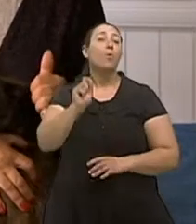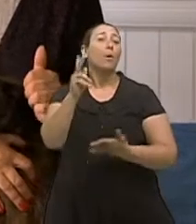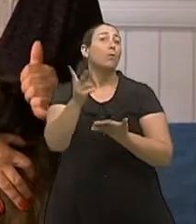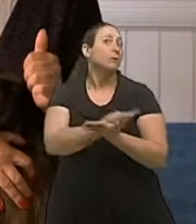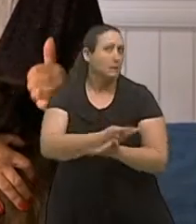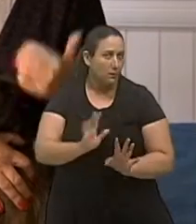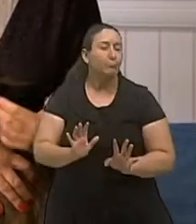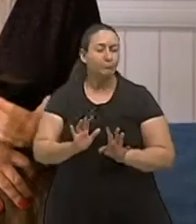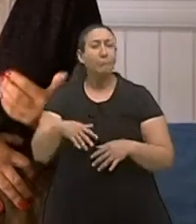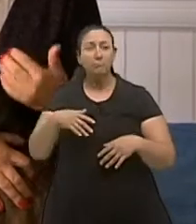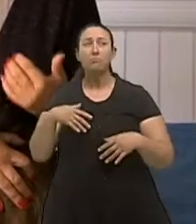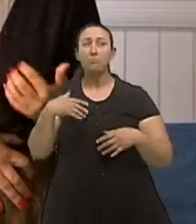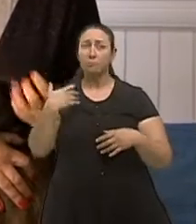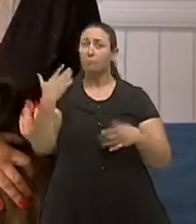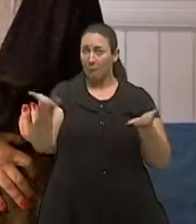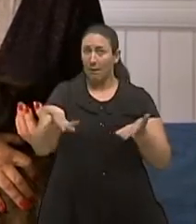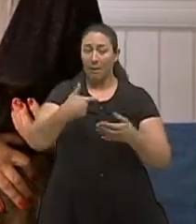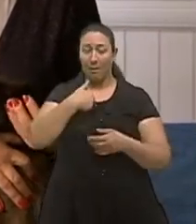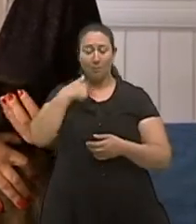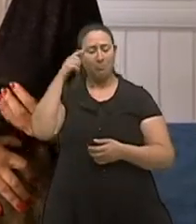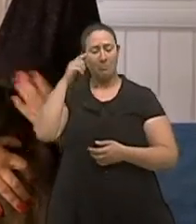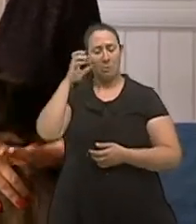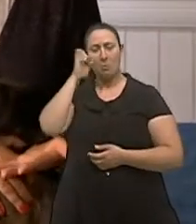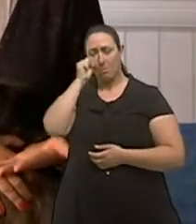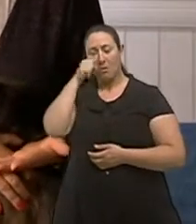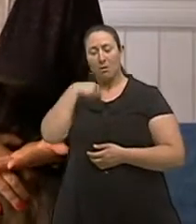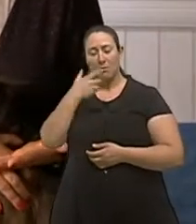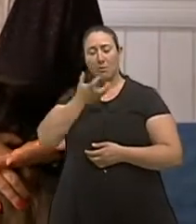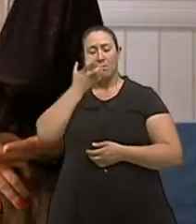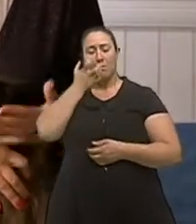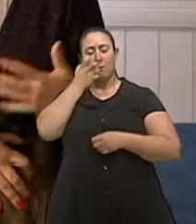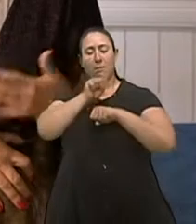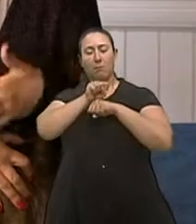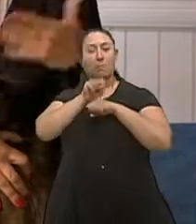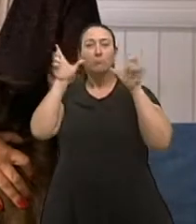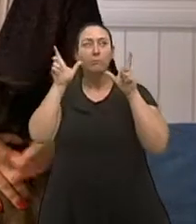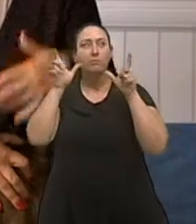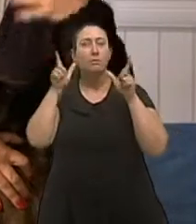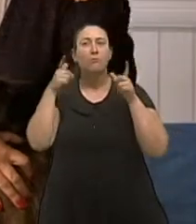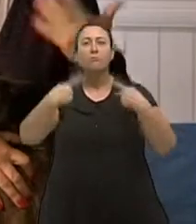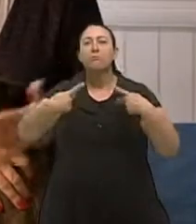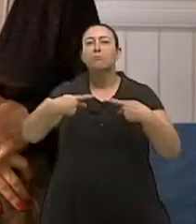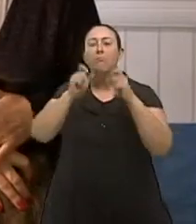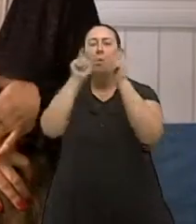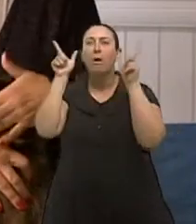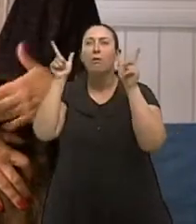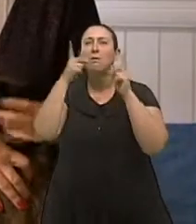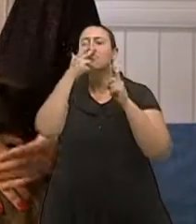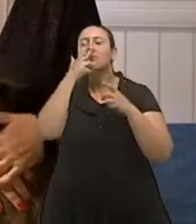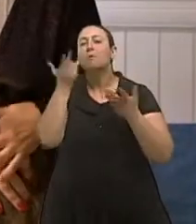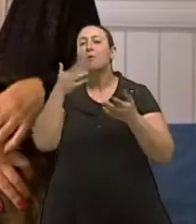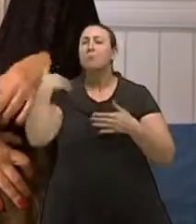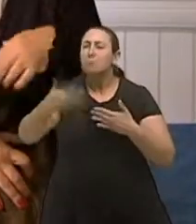acontecia? Nesse momento que eu parava de respirar, eu acordava. E aí isso começou a ficar